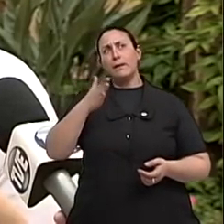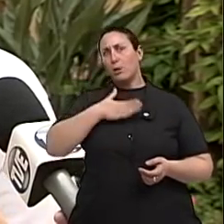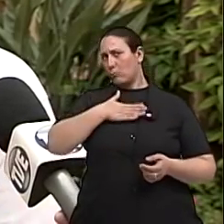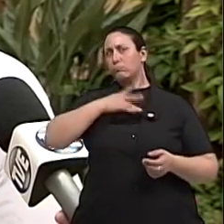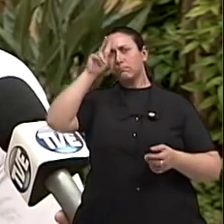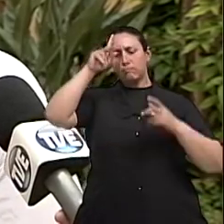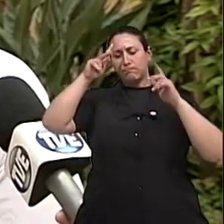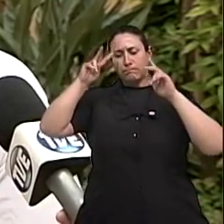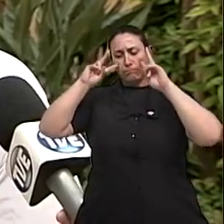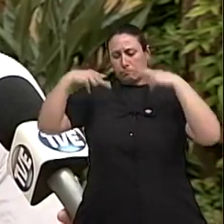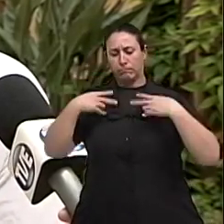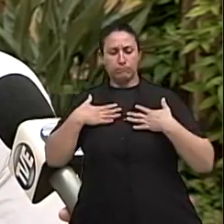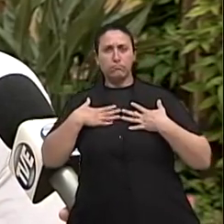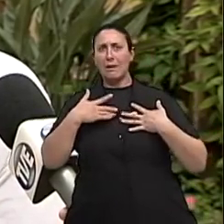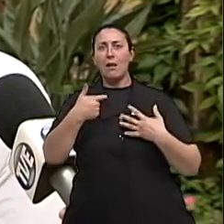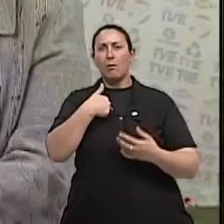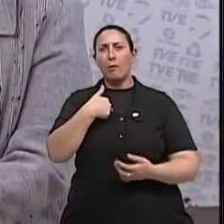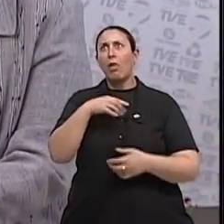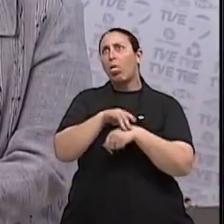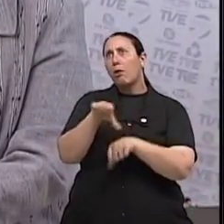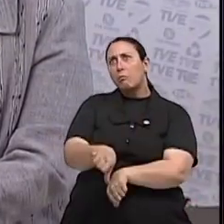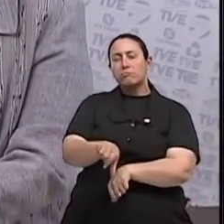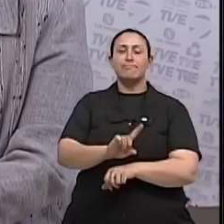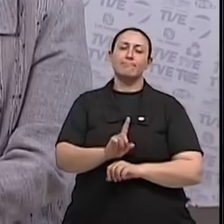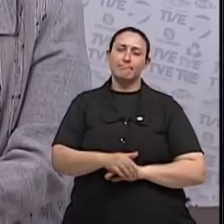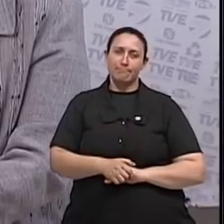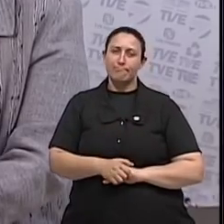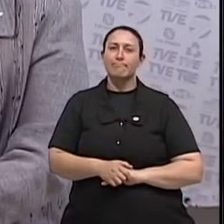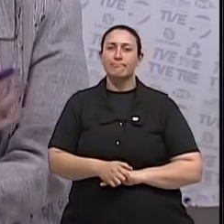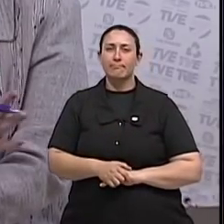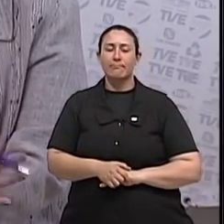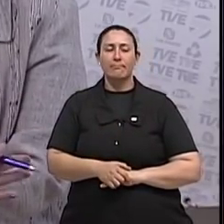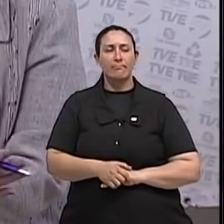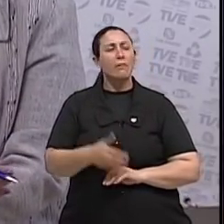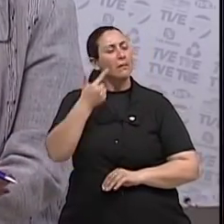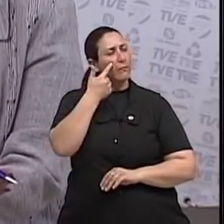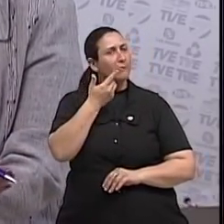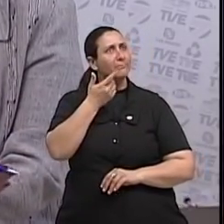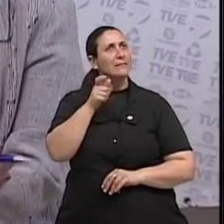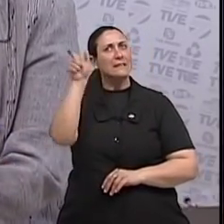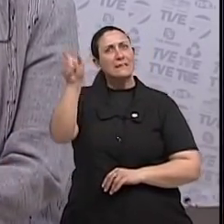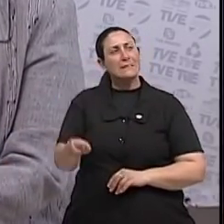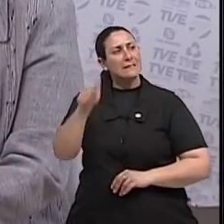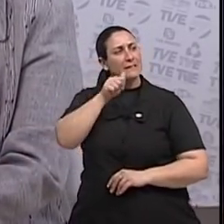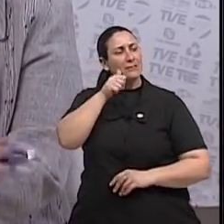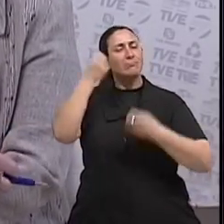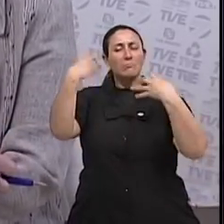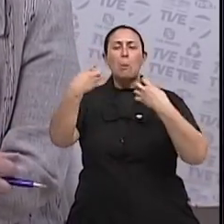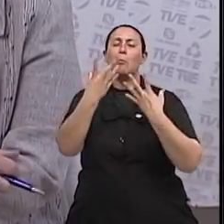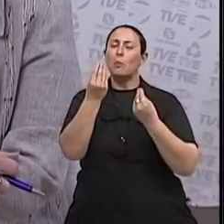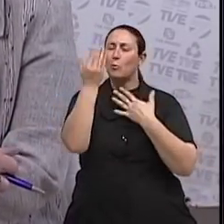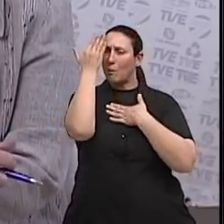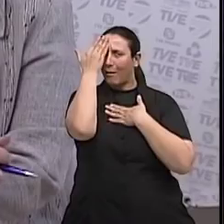não me entreguei para a doença. Doutora Mayra, a gente ouvindo esse depoimento, né, e a gente agradece